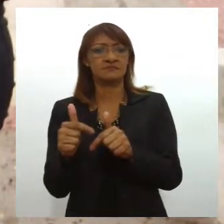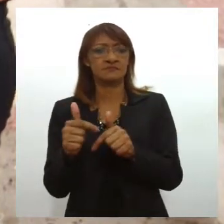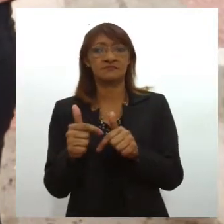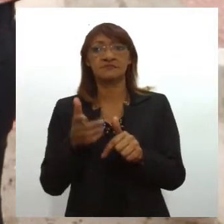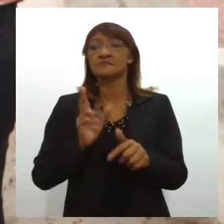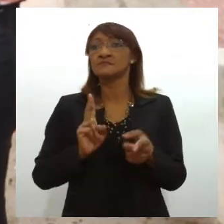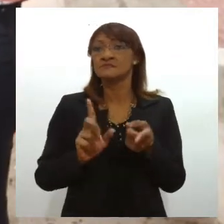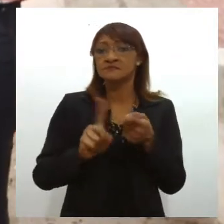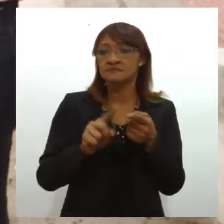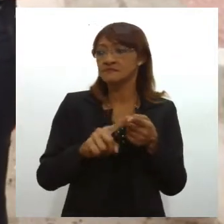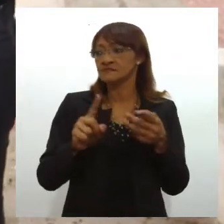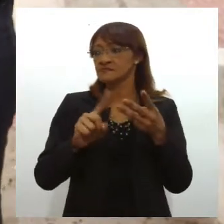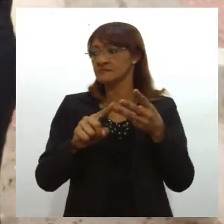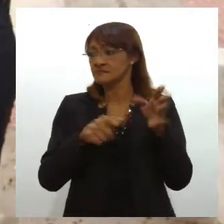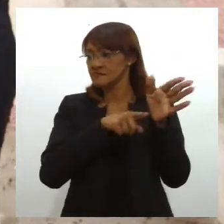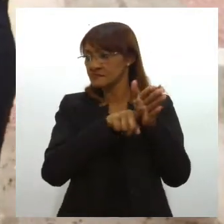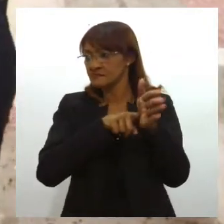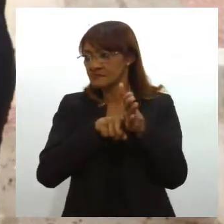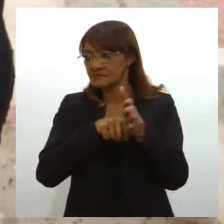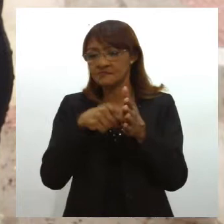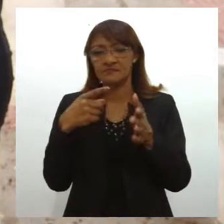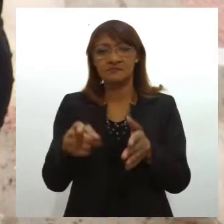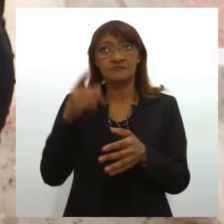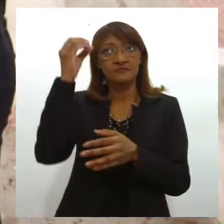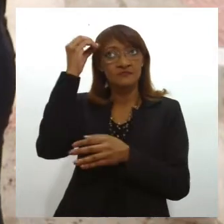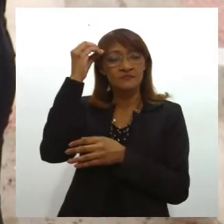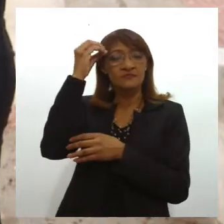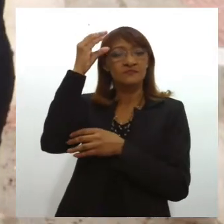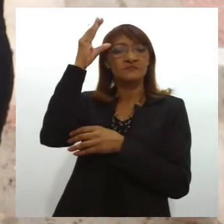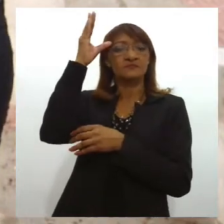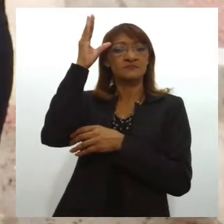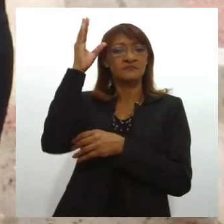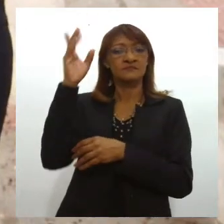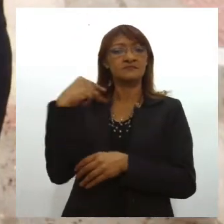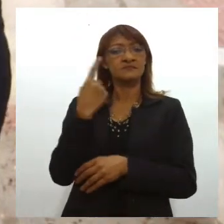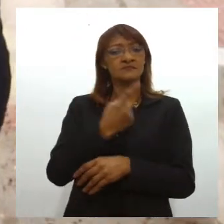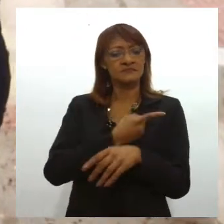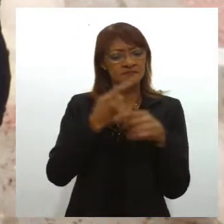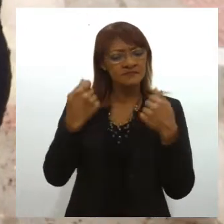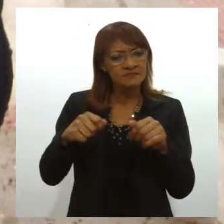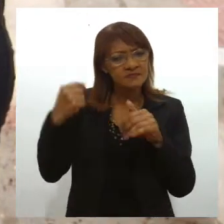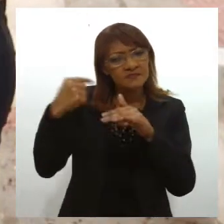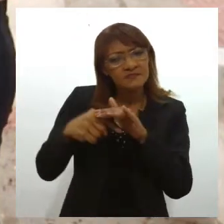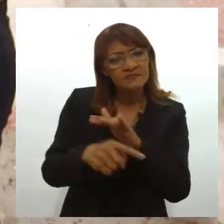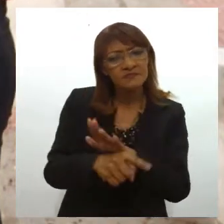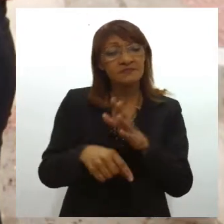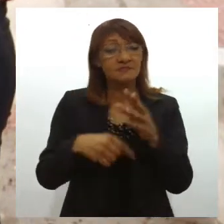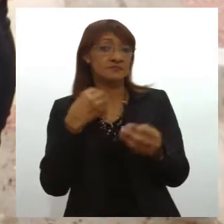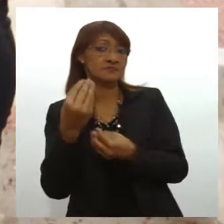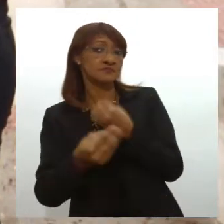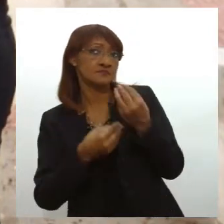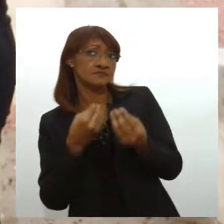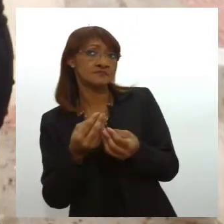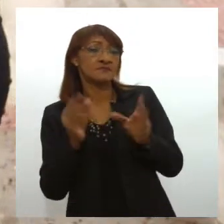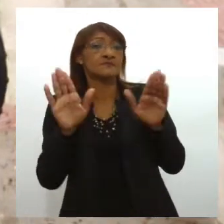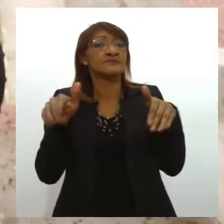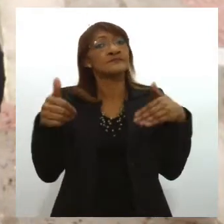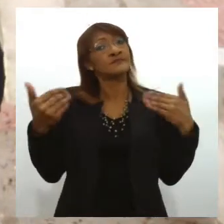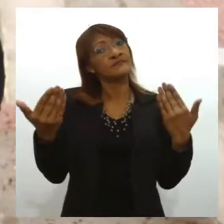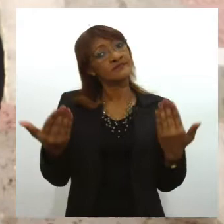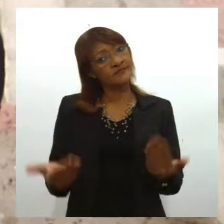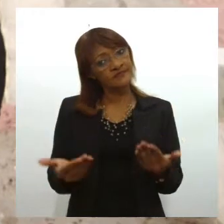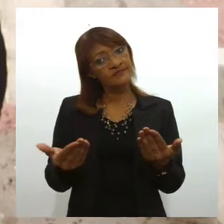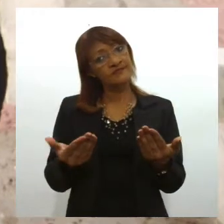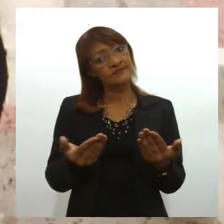tripé, que é o do estudo, é o do conhecimento, nós precisamos nos aprofundar, como é que isso funciona, quais são as manifestações,